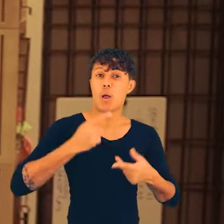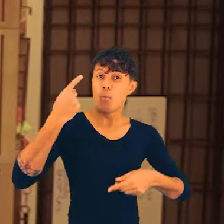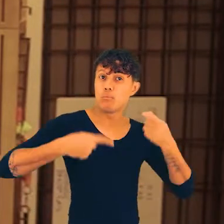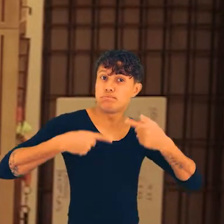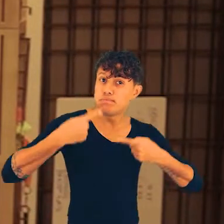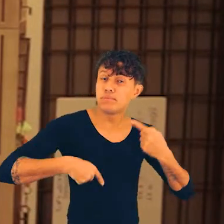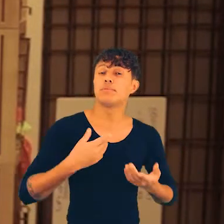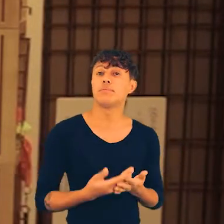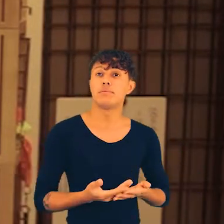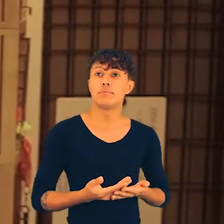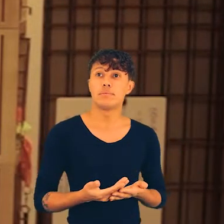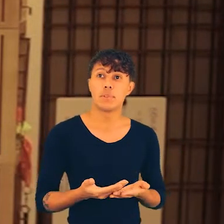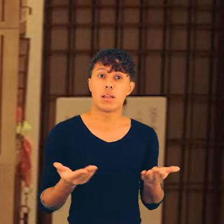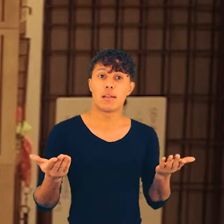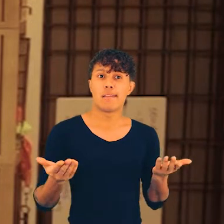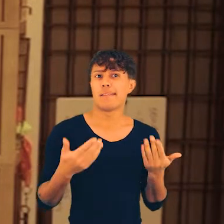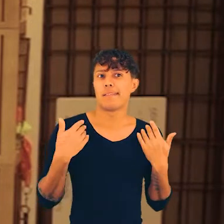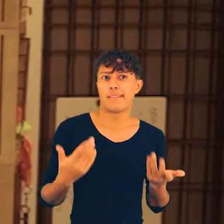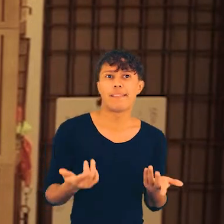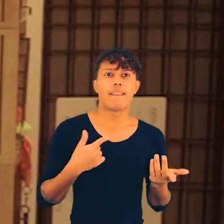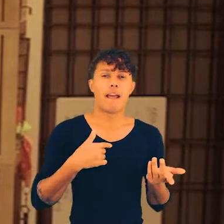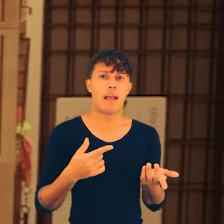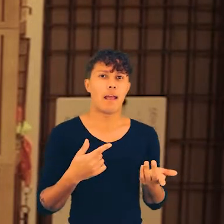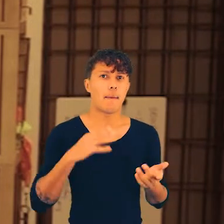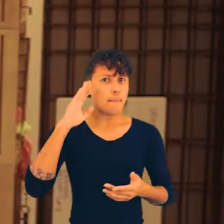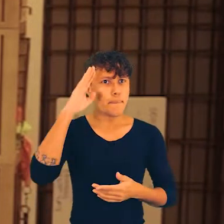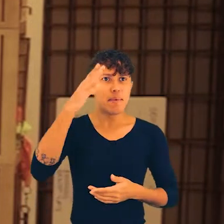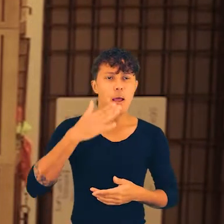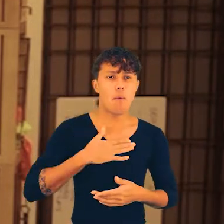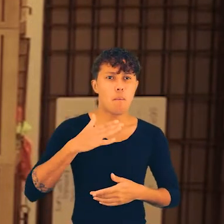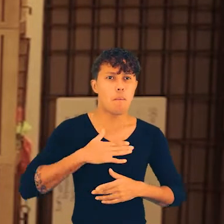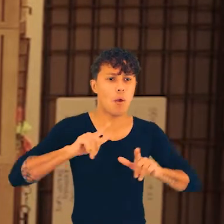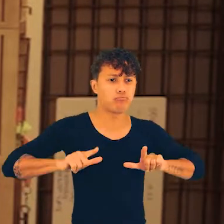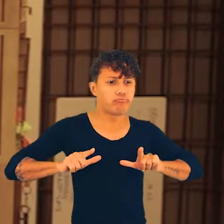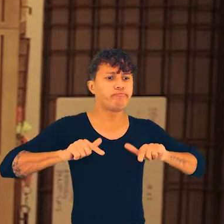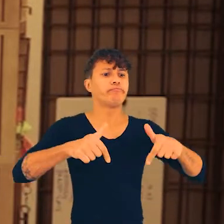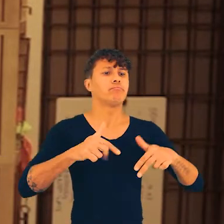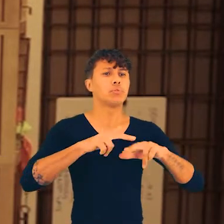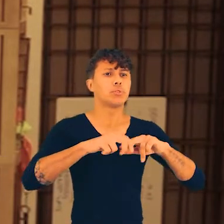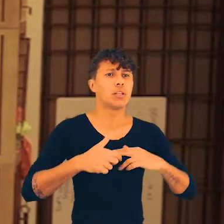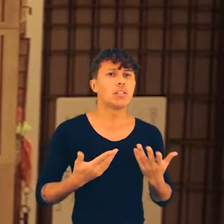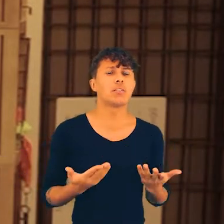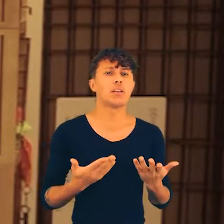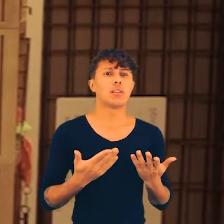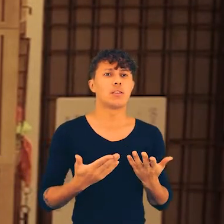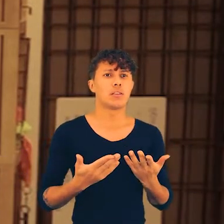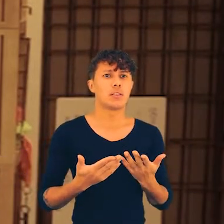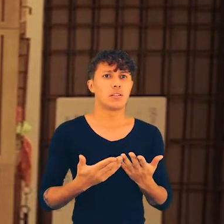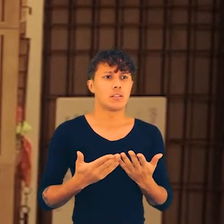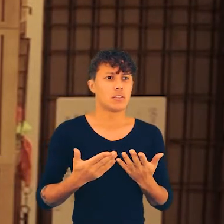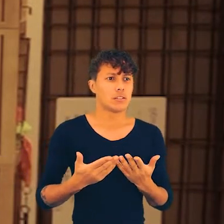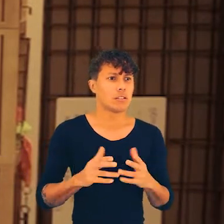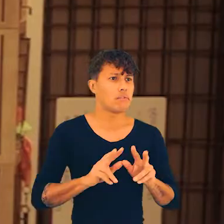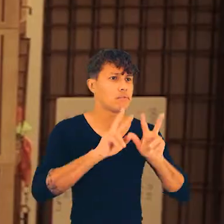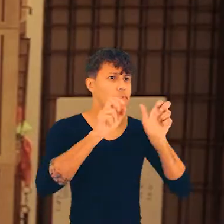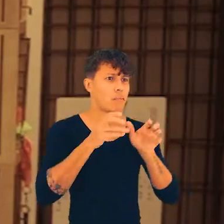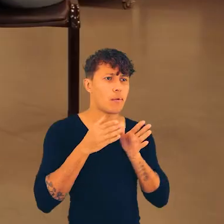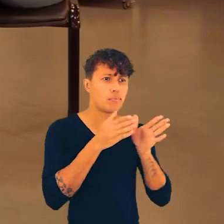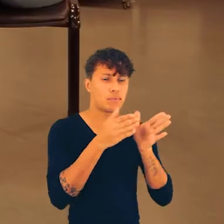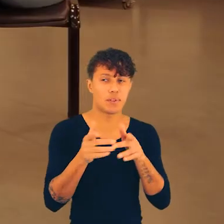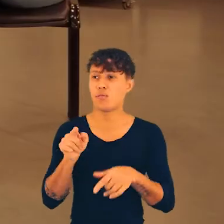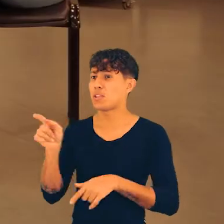também está no campo político. Então, acho que essas são as minhas principais causas que vão se desaguar em temas